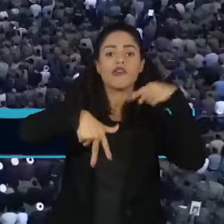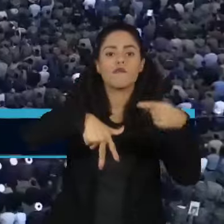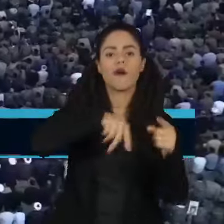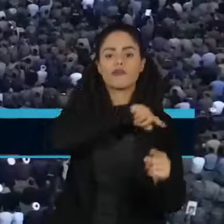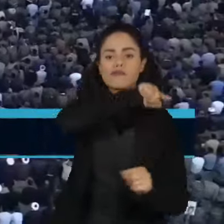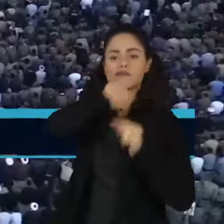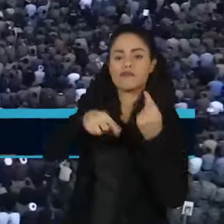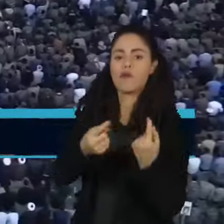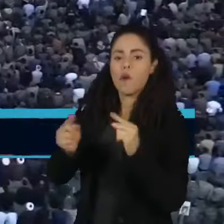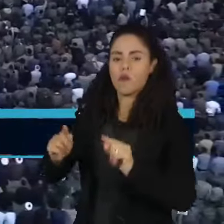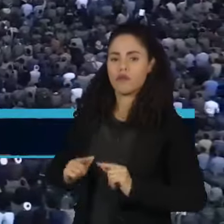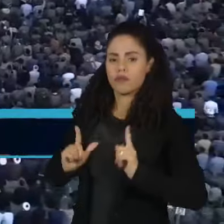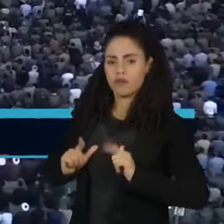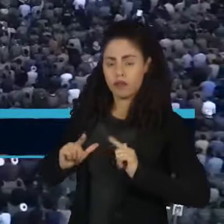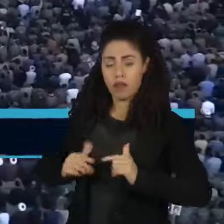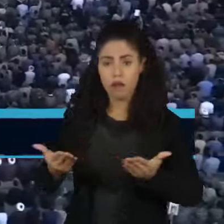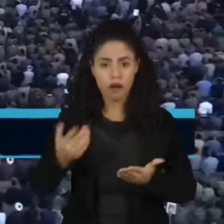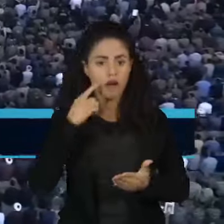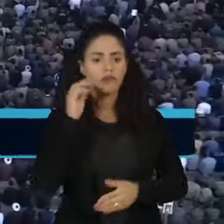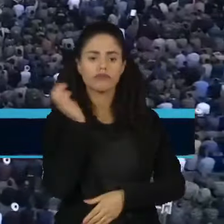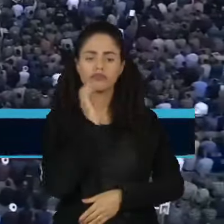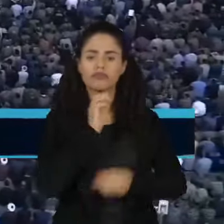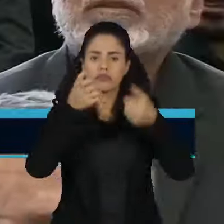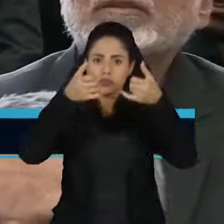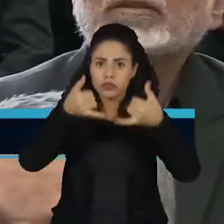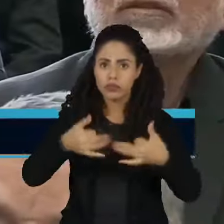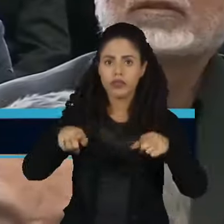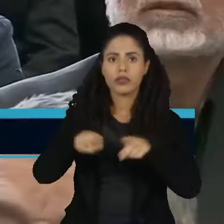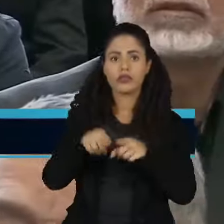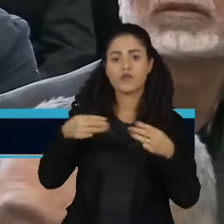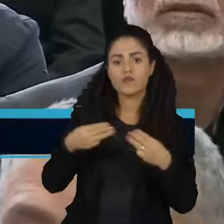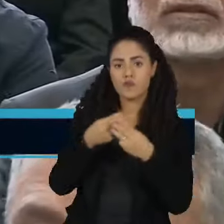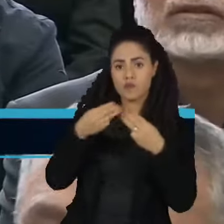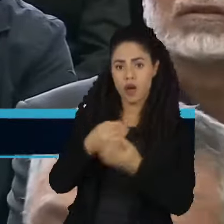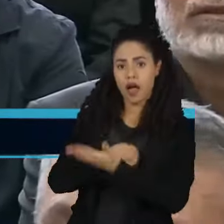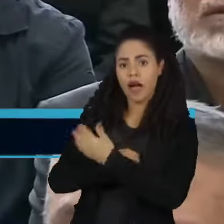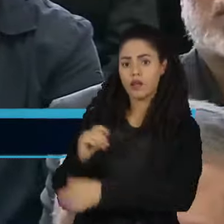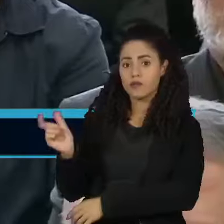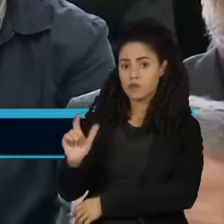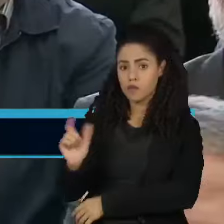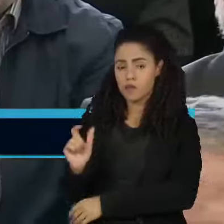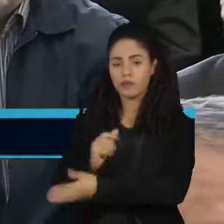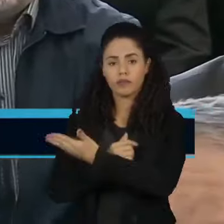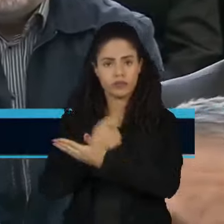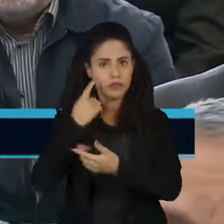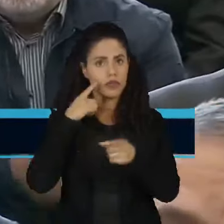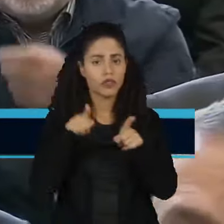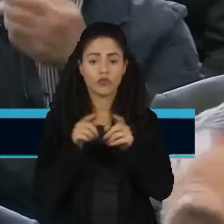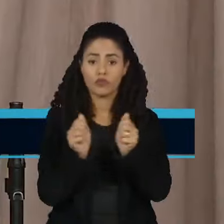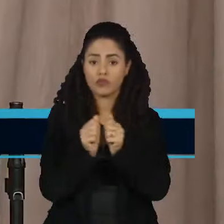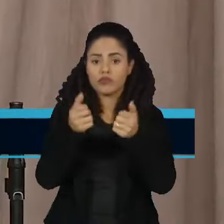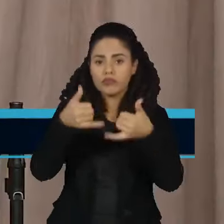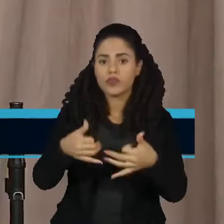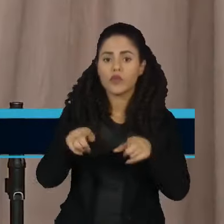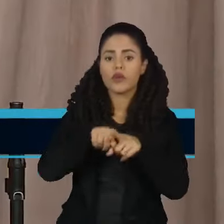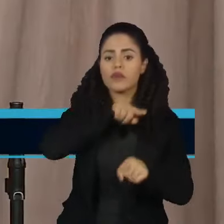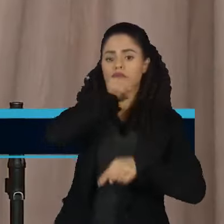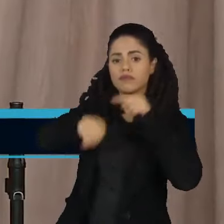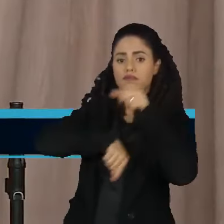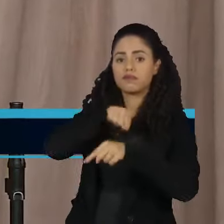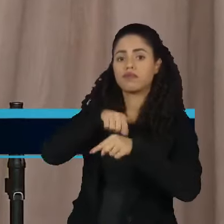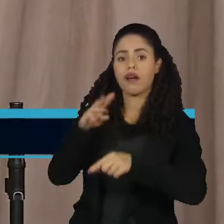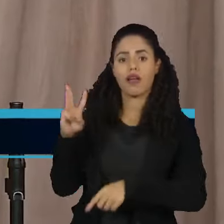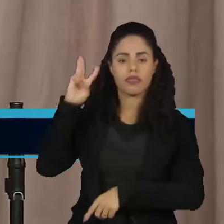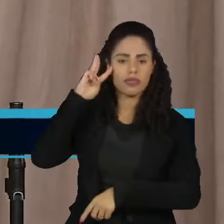Israel. Comandando as preces muçulmanas de sexta-feira, o Ayatollah Khamenei disse que o bombardeio da última